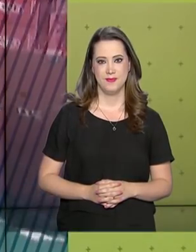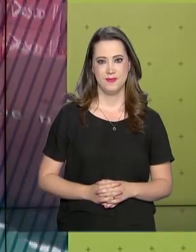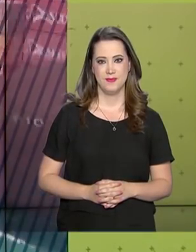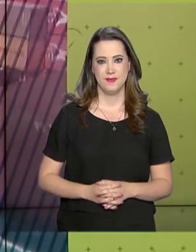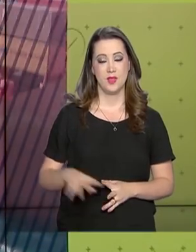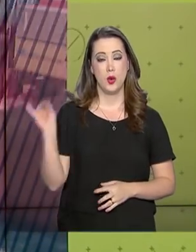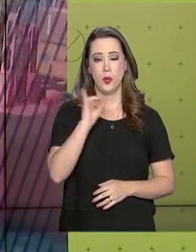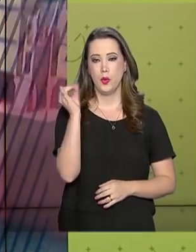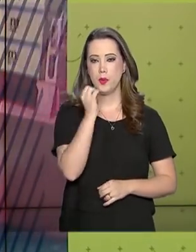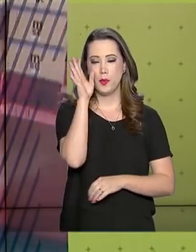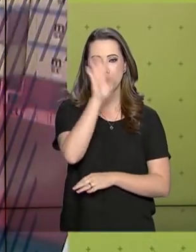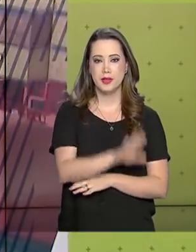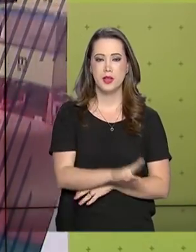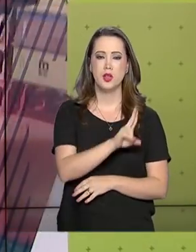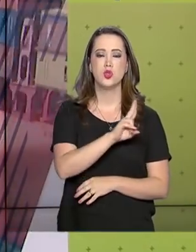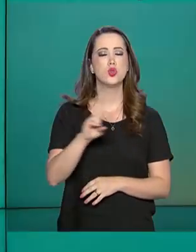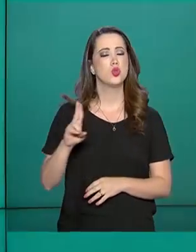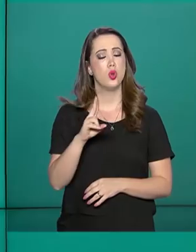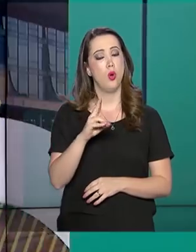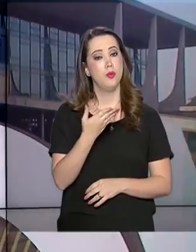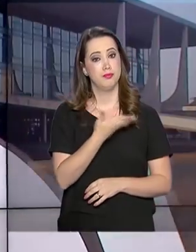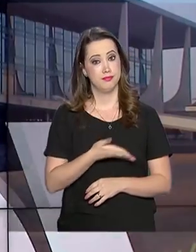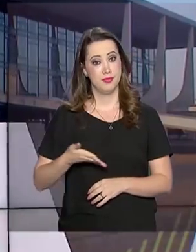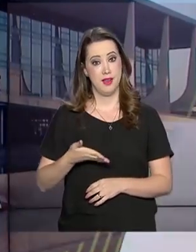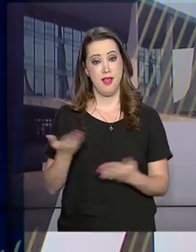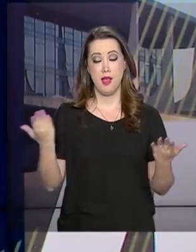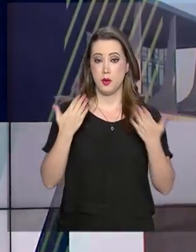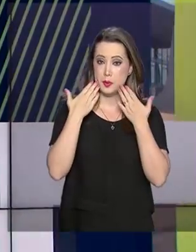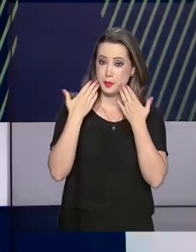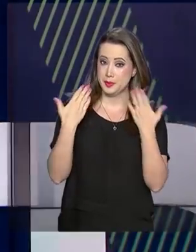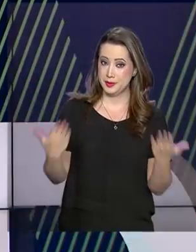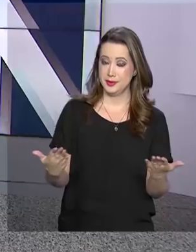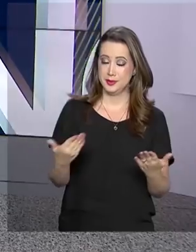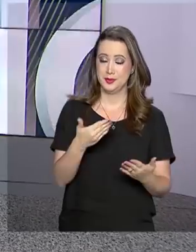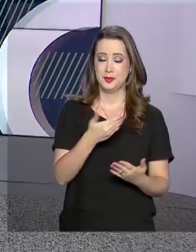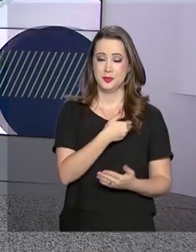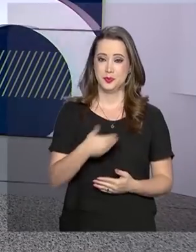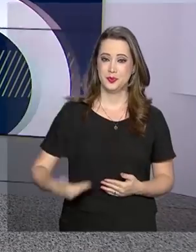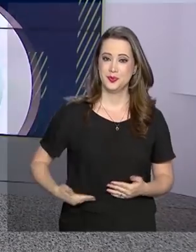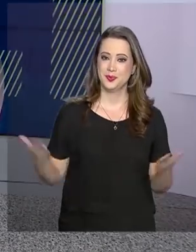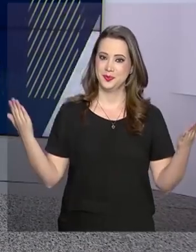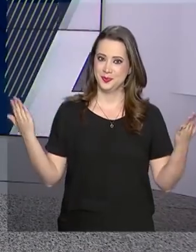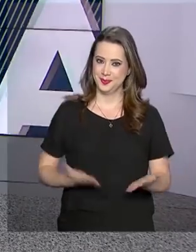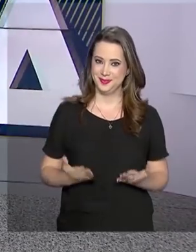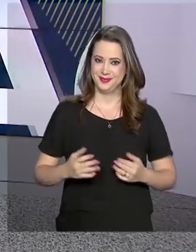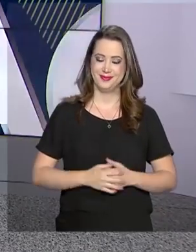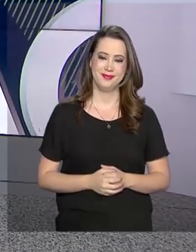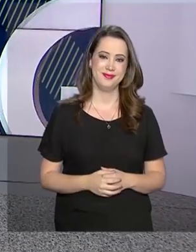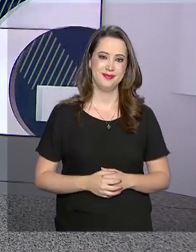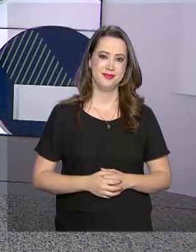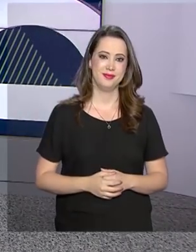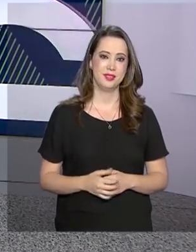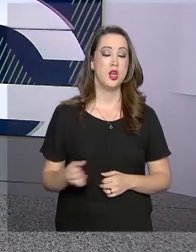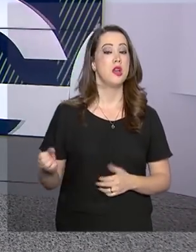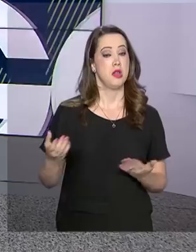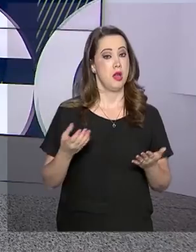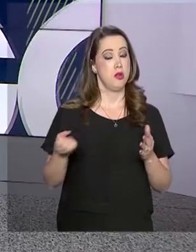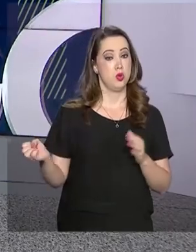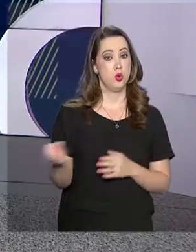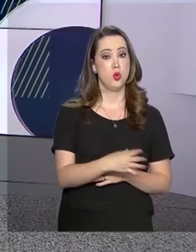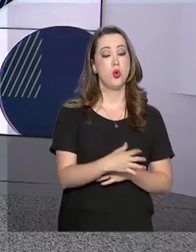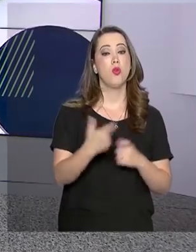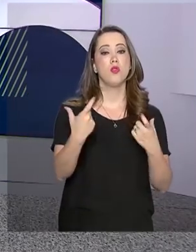Olá, boa tarde. Eu sou o Roberto Camargo e está no ar o Governo Agora. Foi inaugurado hoje o novo terminal de